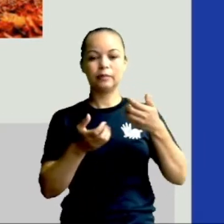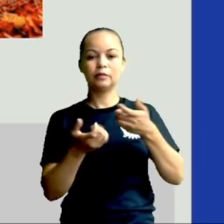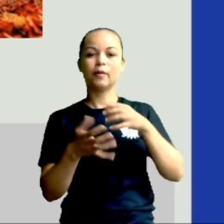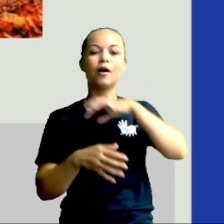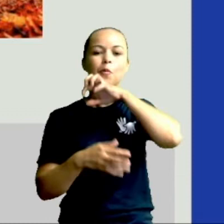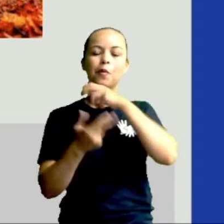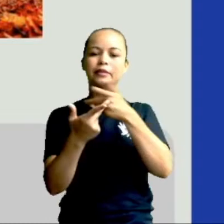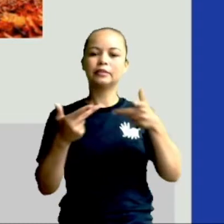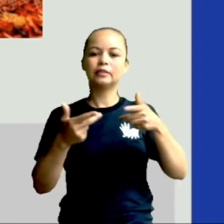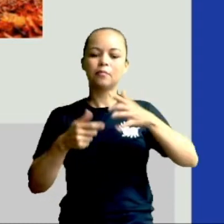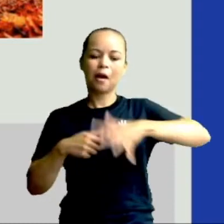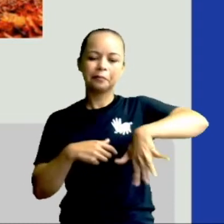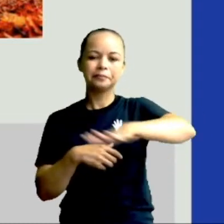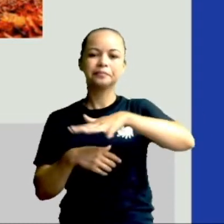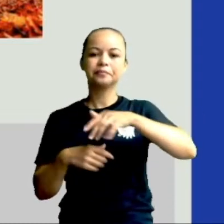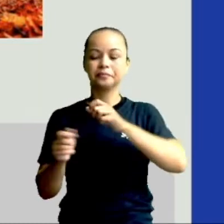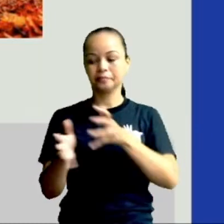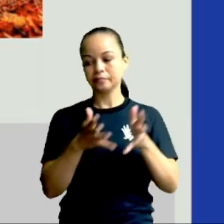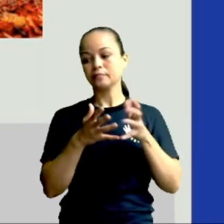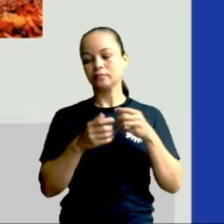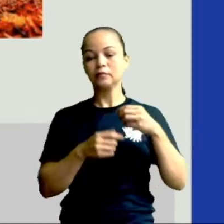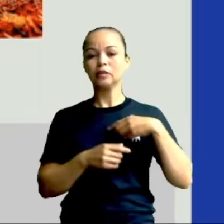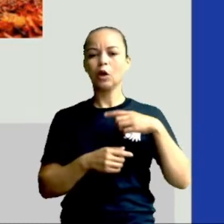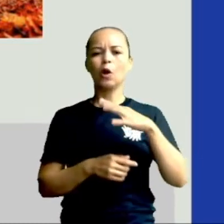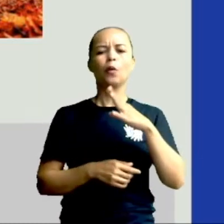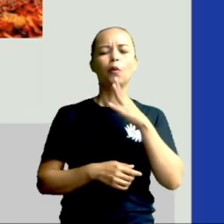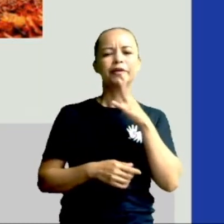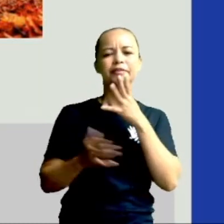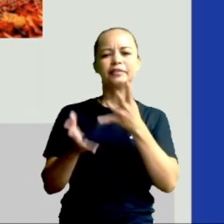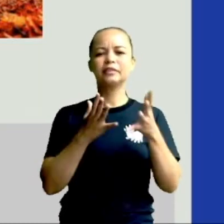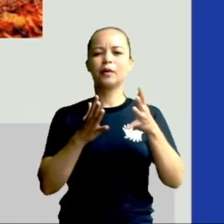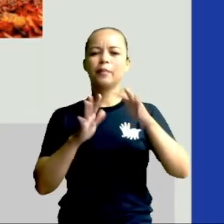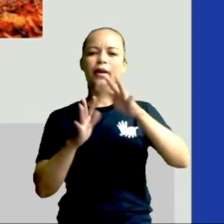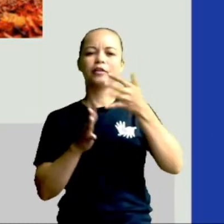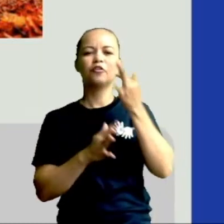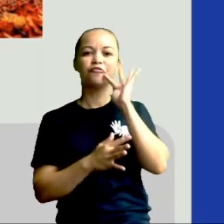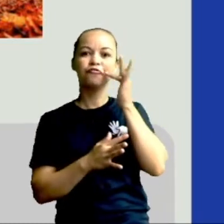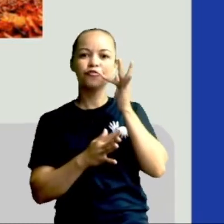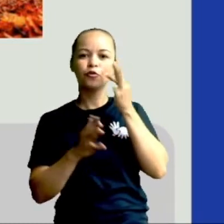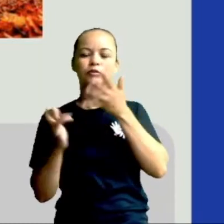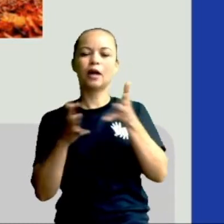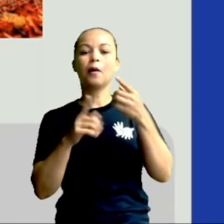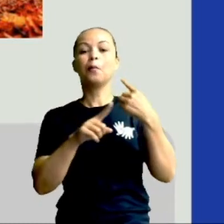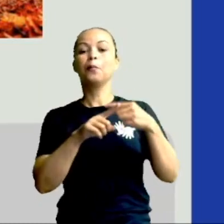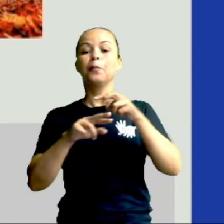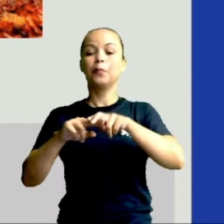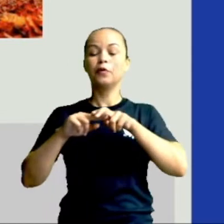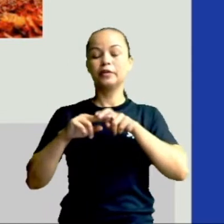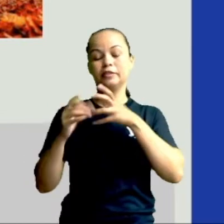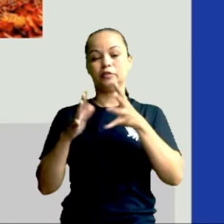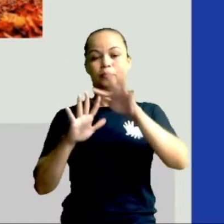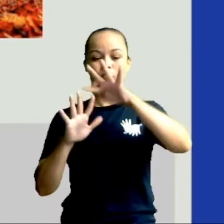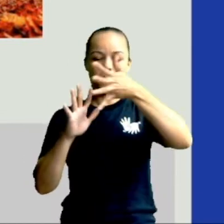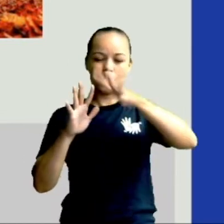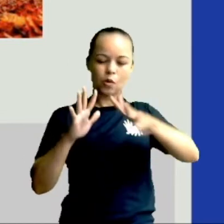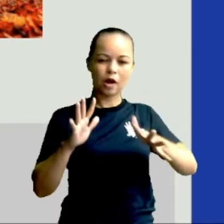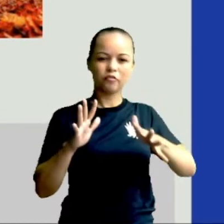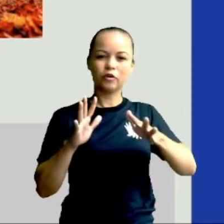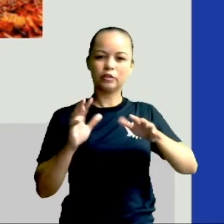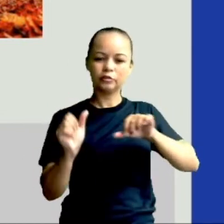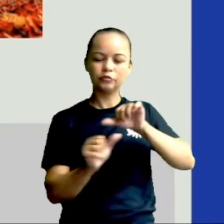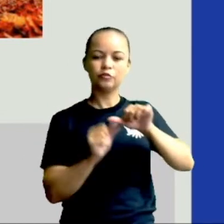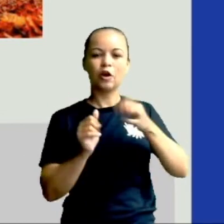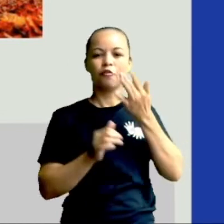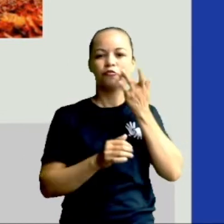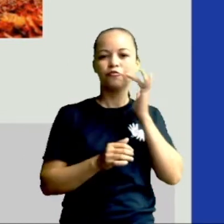região. É conhecida por ser a estação das frutas. Por isso, porque como as folhas caem e as flores viram fruto, é